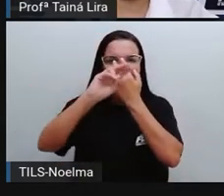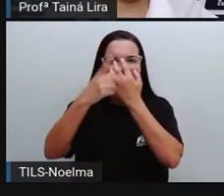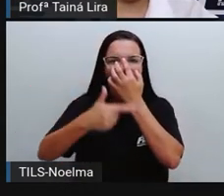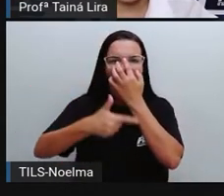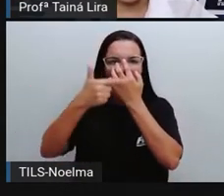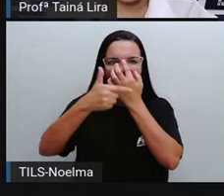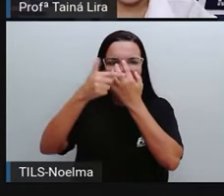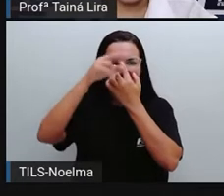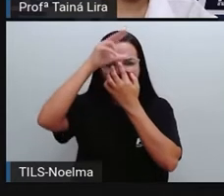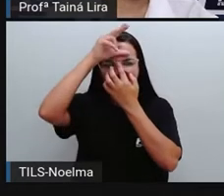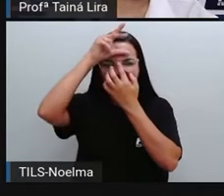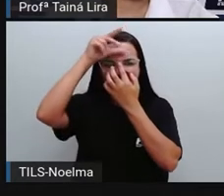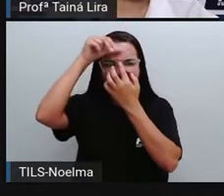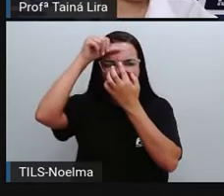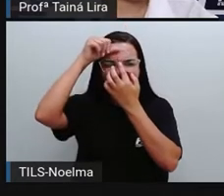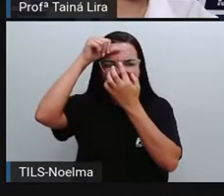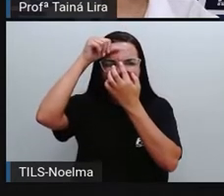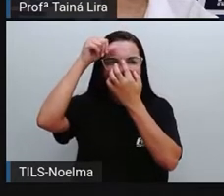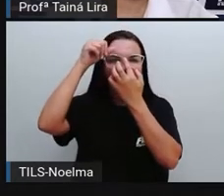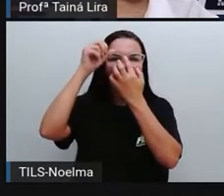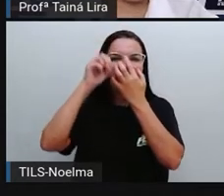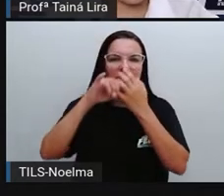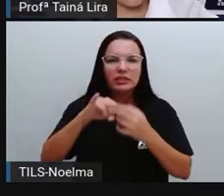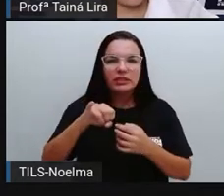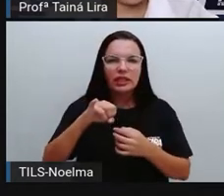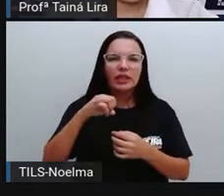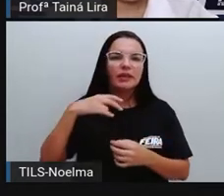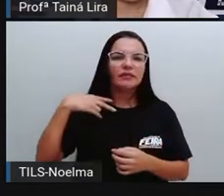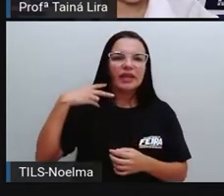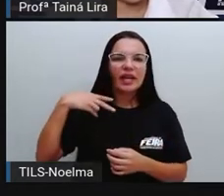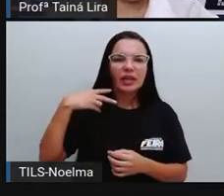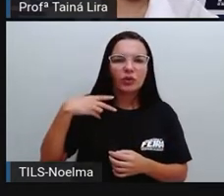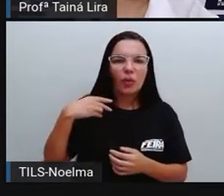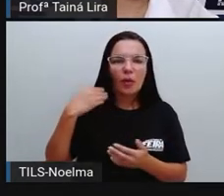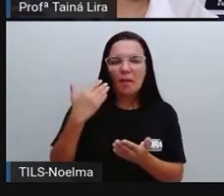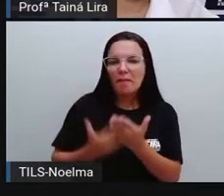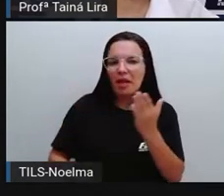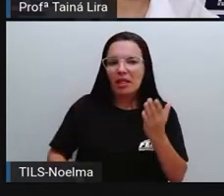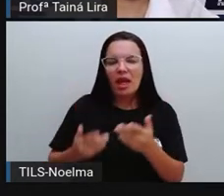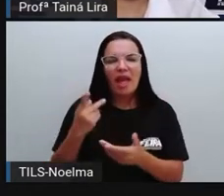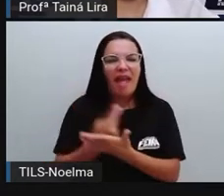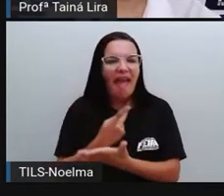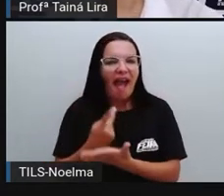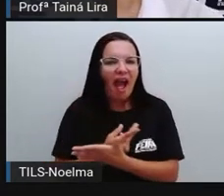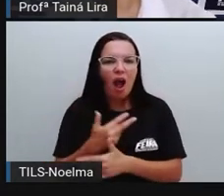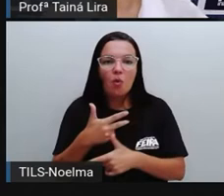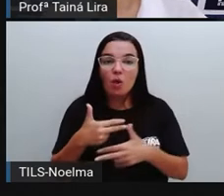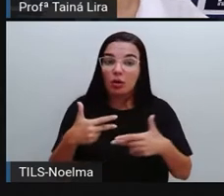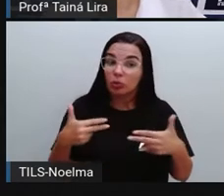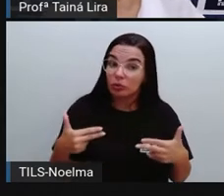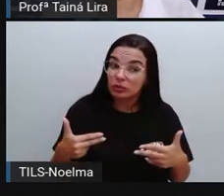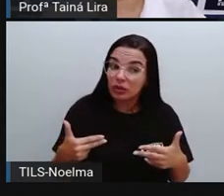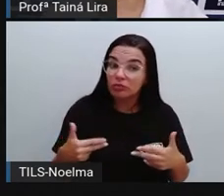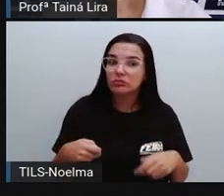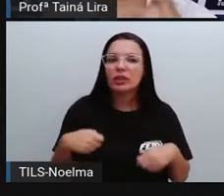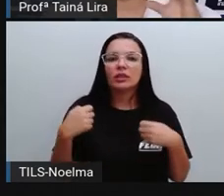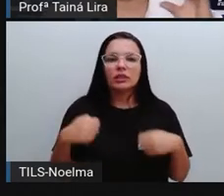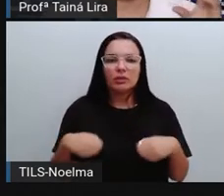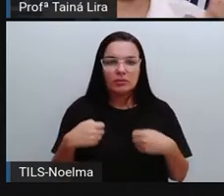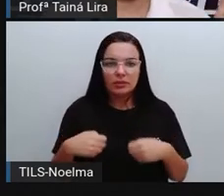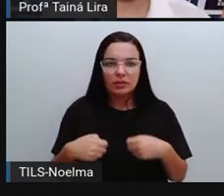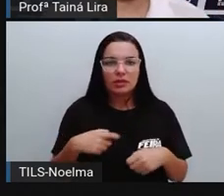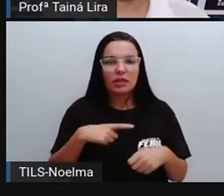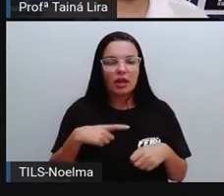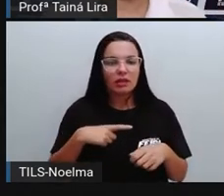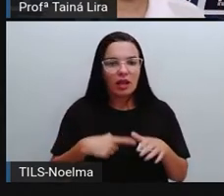administrativas previstas na lei, tá? Então, se algum prefeito fizer algo que